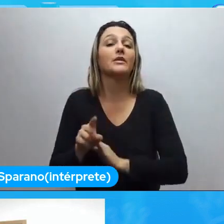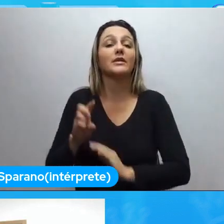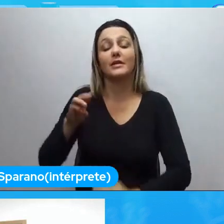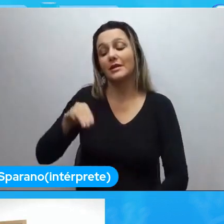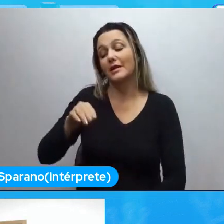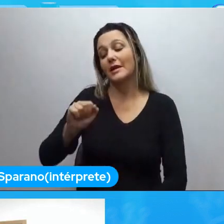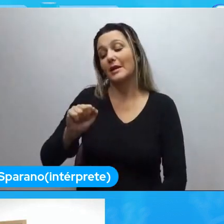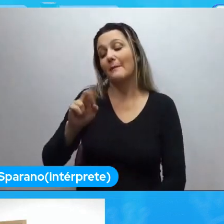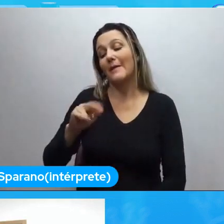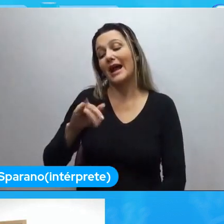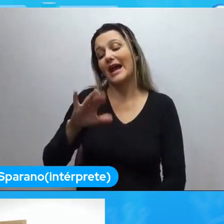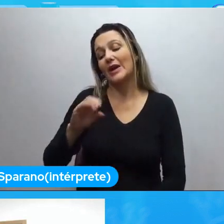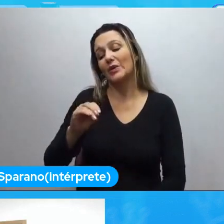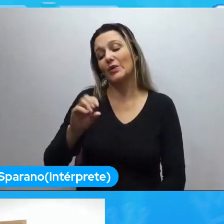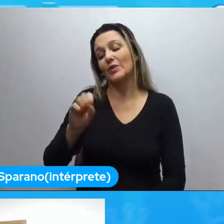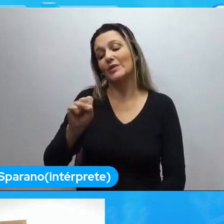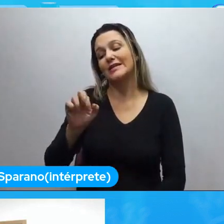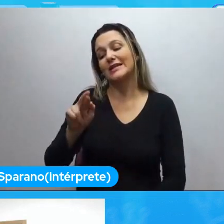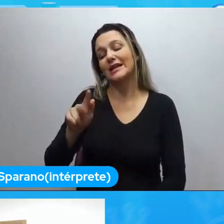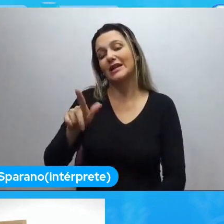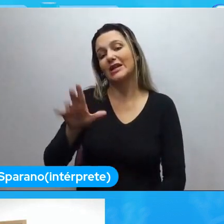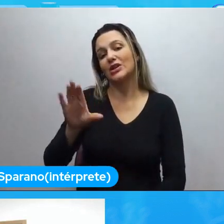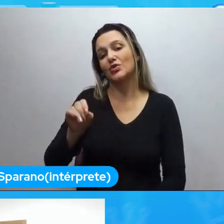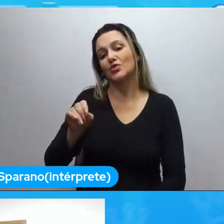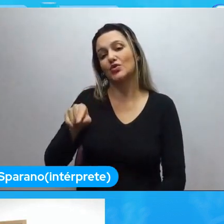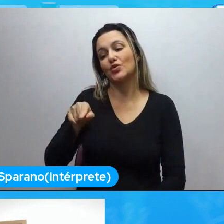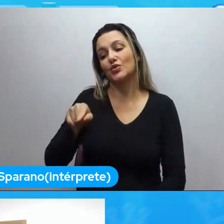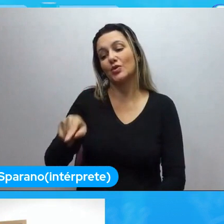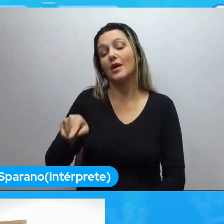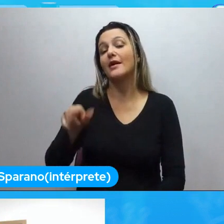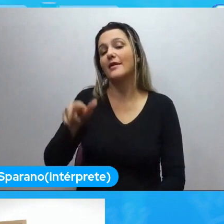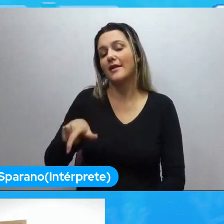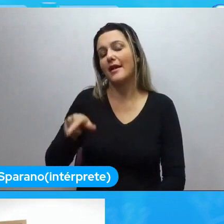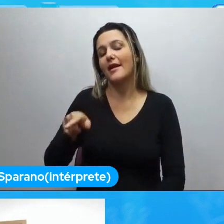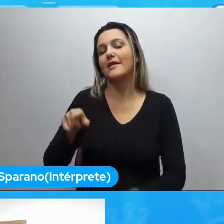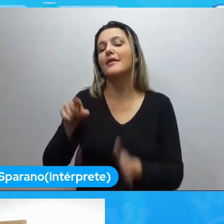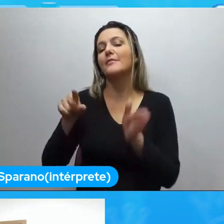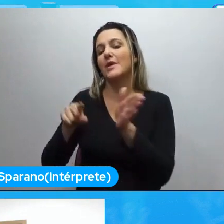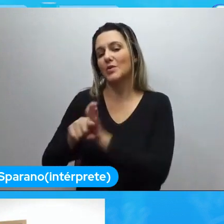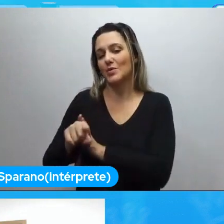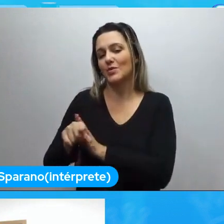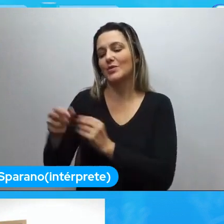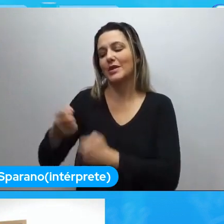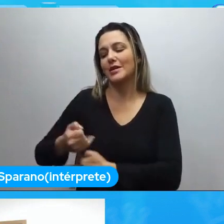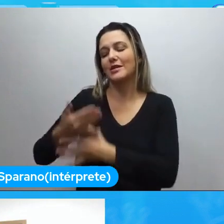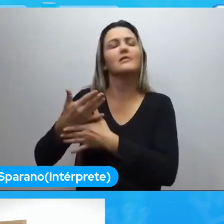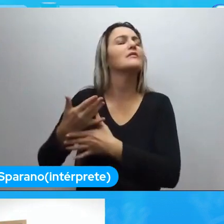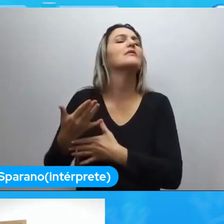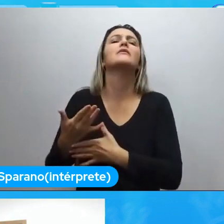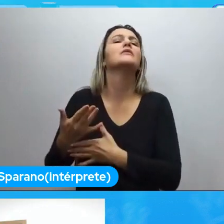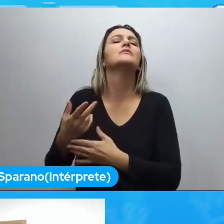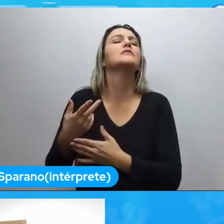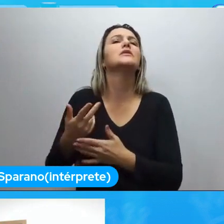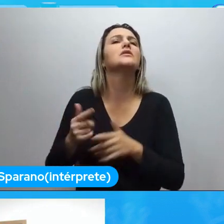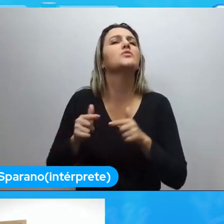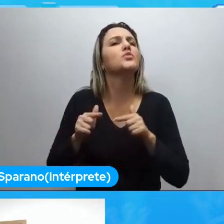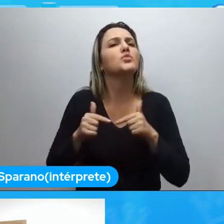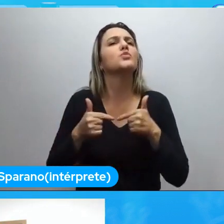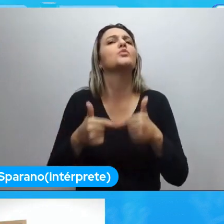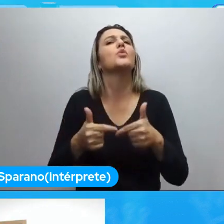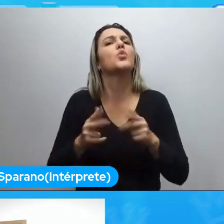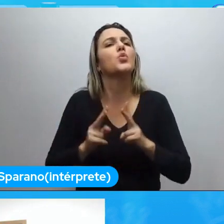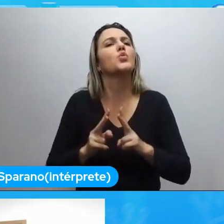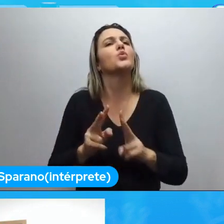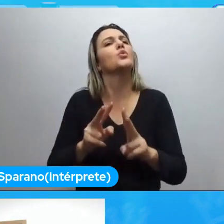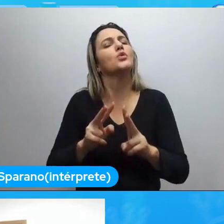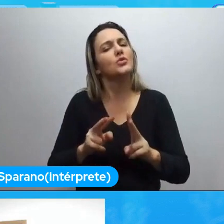Sérgio, saudade de trabalhar com ele. Olha aí, Mário. O que fez você persistir na comunidade Python Brasil e não mobilizar